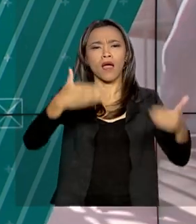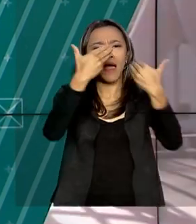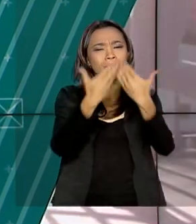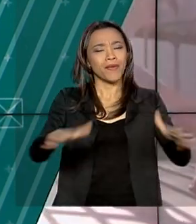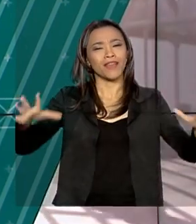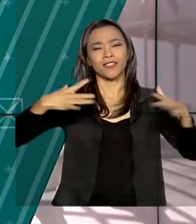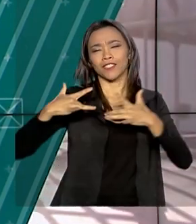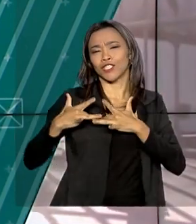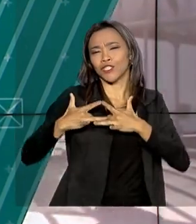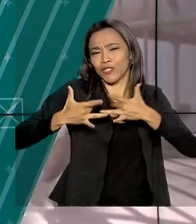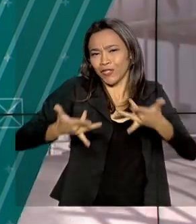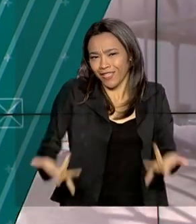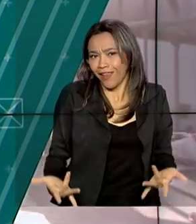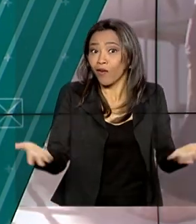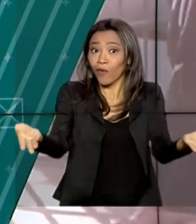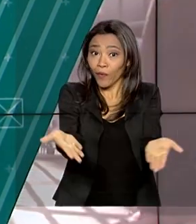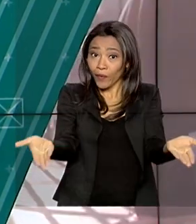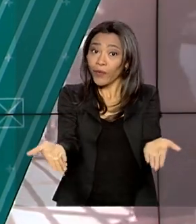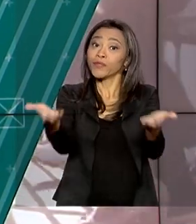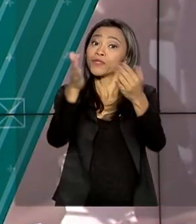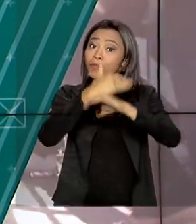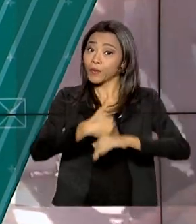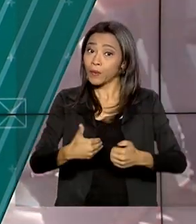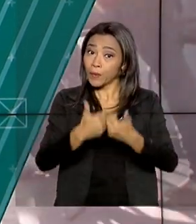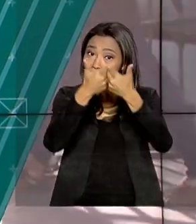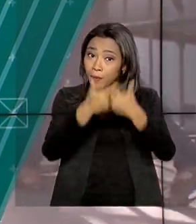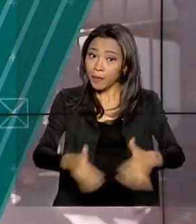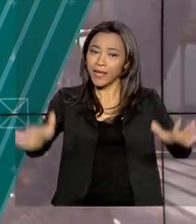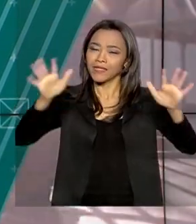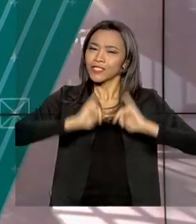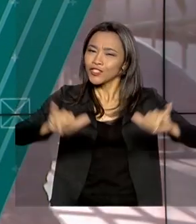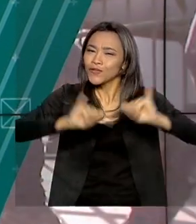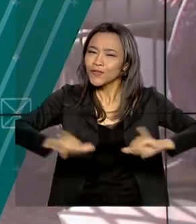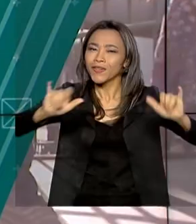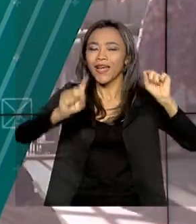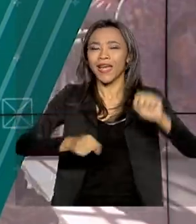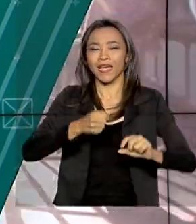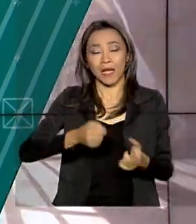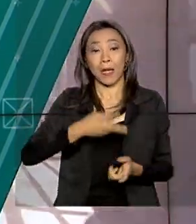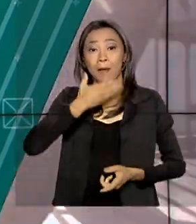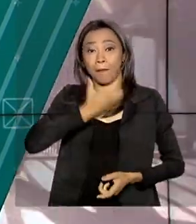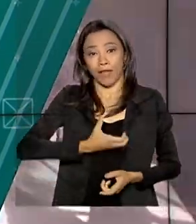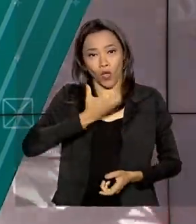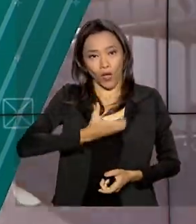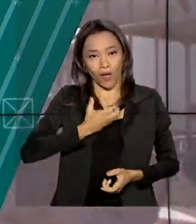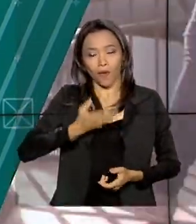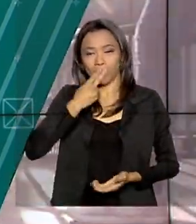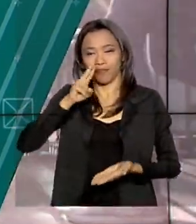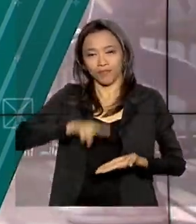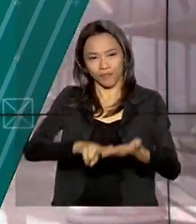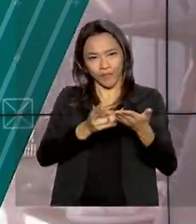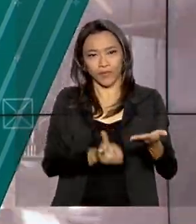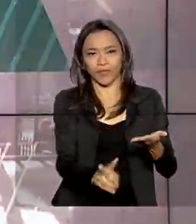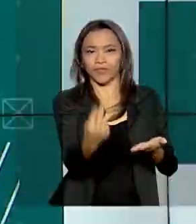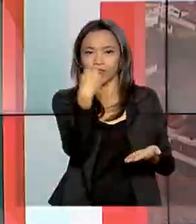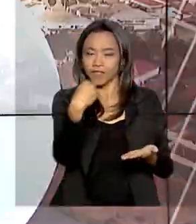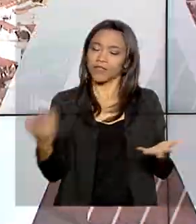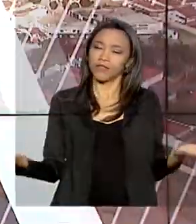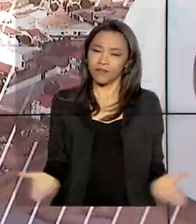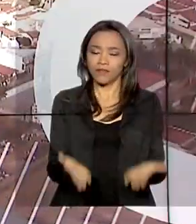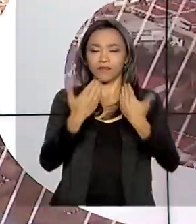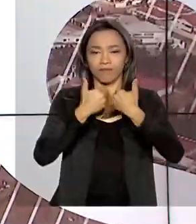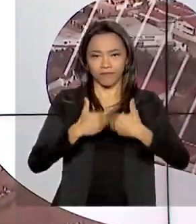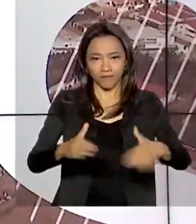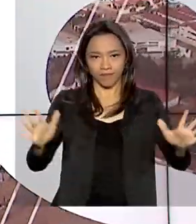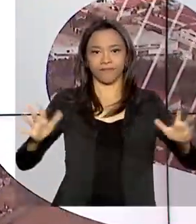solidariedade. Começa hoje uma das campanhas mais aguardadas do ano, é o Papai Noel dos Correios. Fique com a gente, o Brasil em